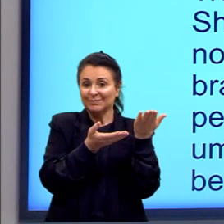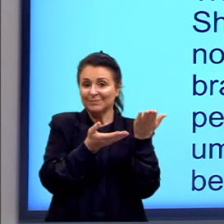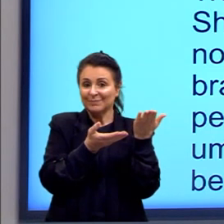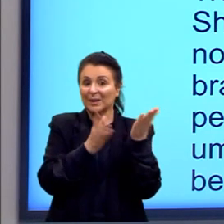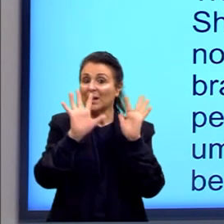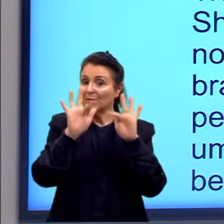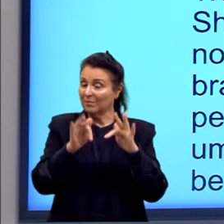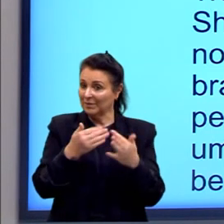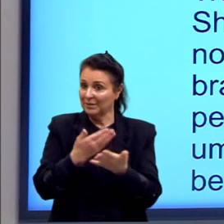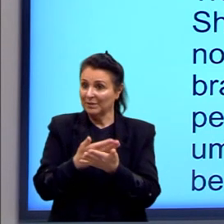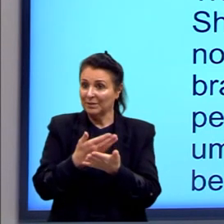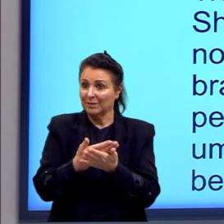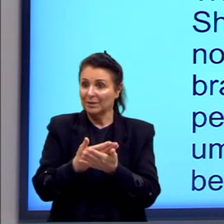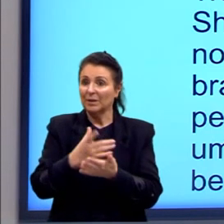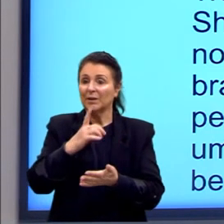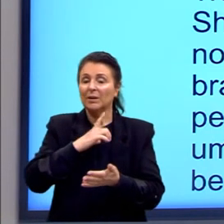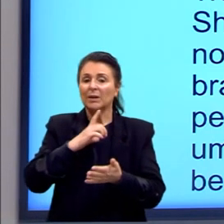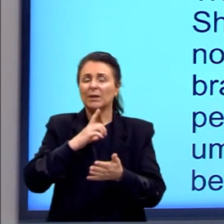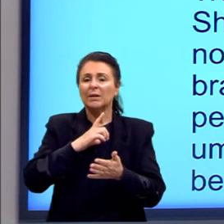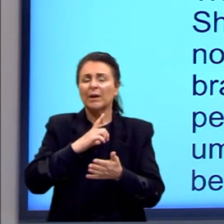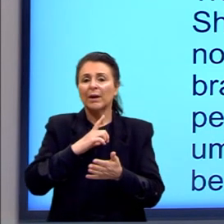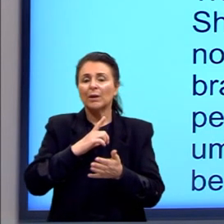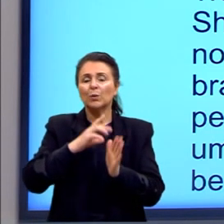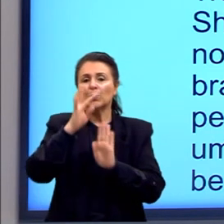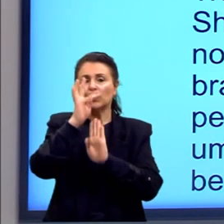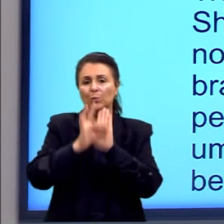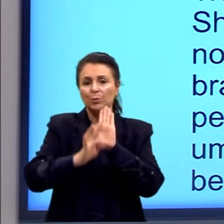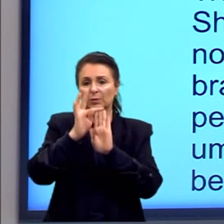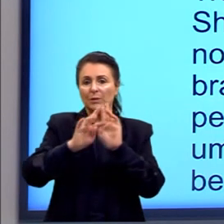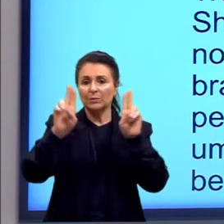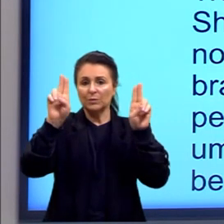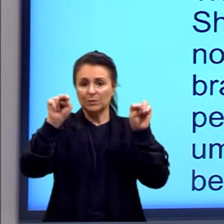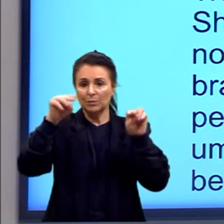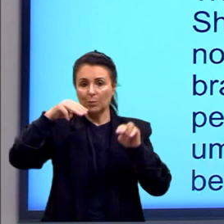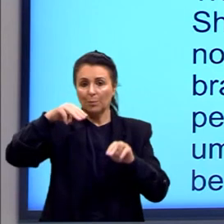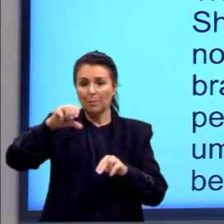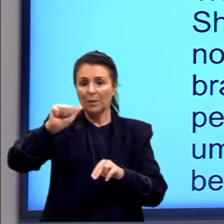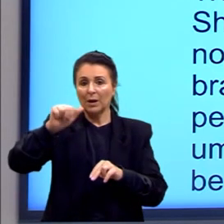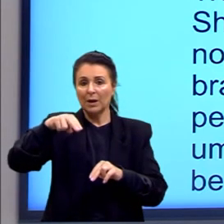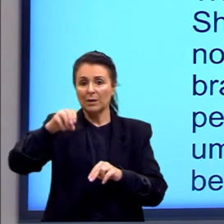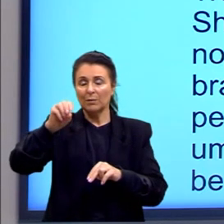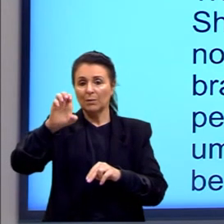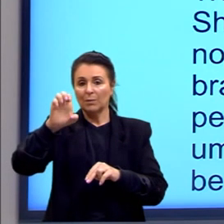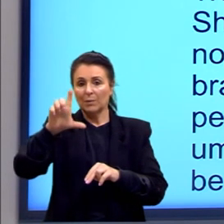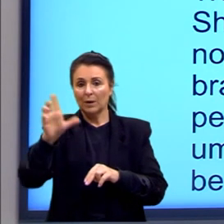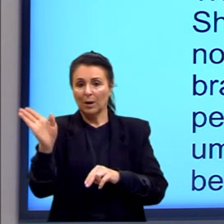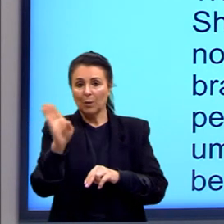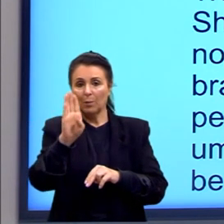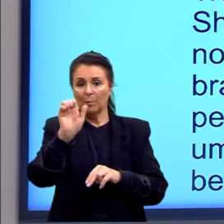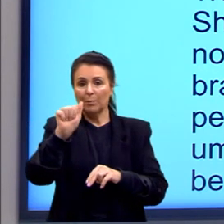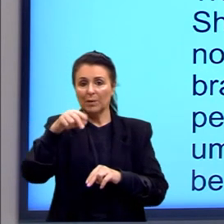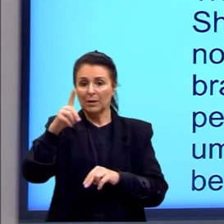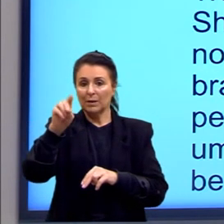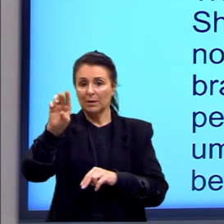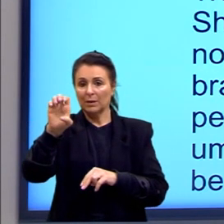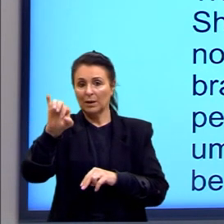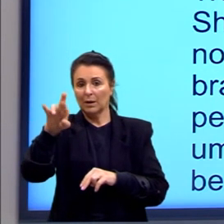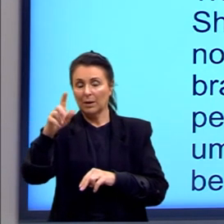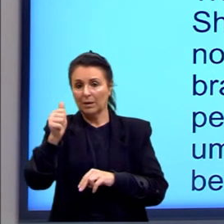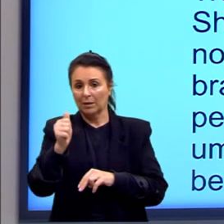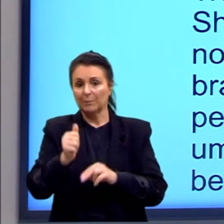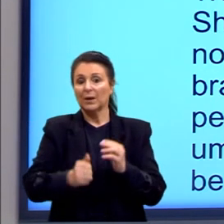vocês. A gente tem um textinho que o título é Manuel Bandeira. E o nosso texto diz o seguinte.